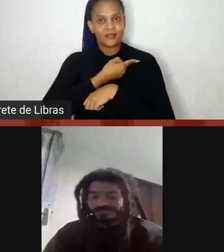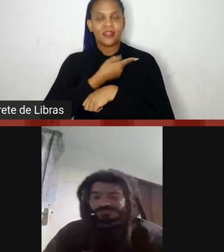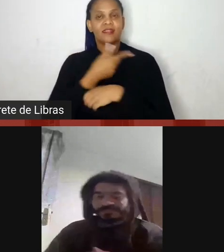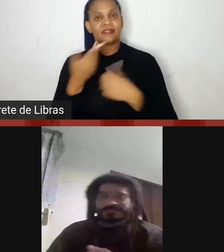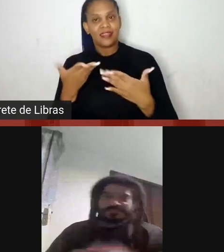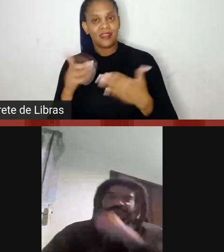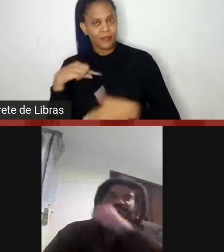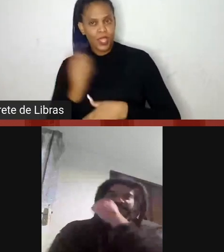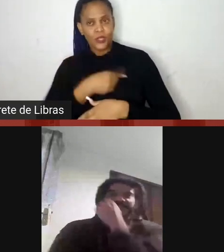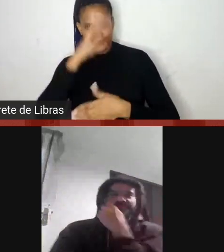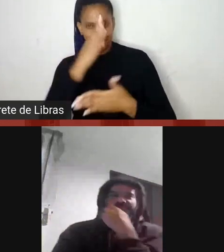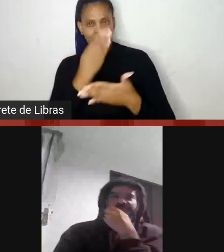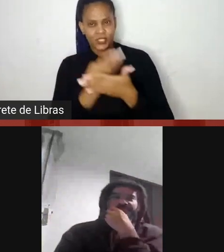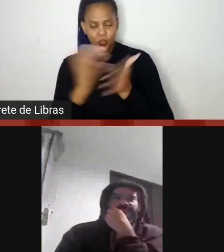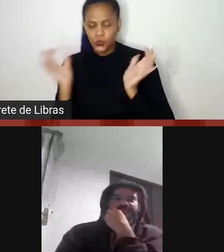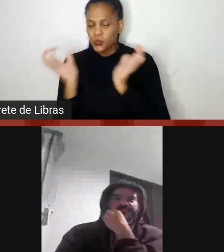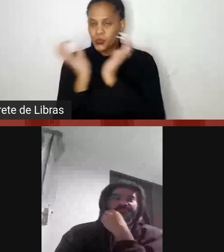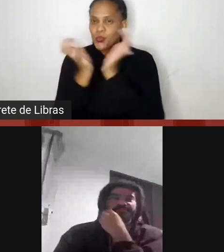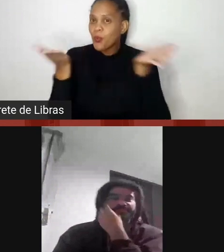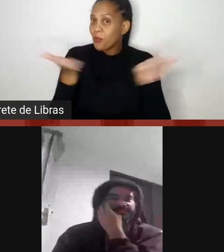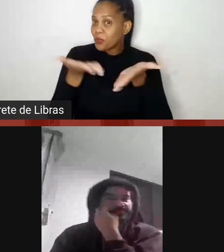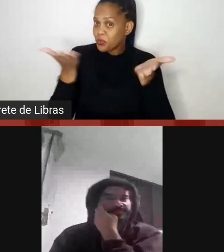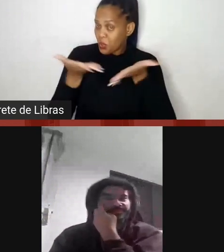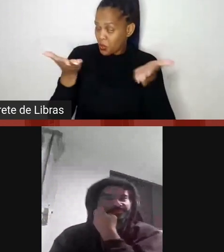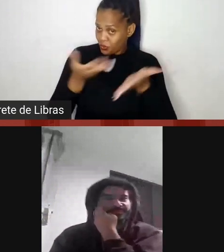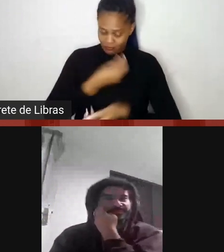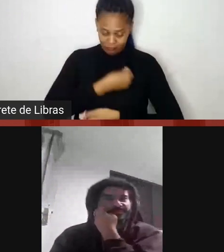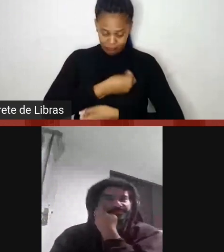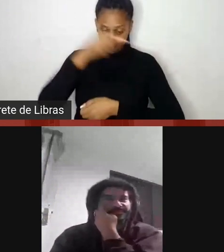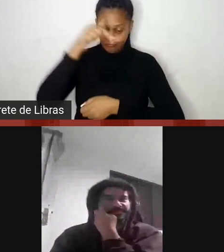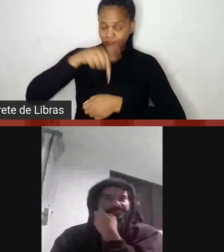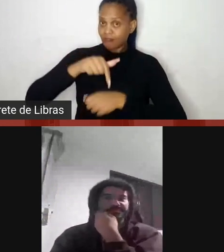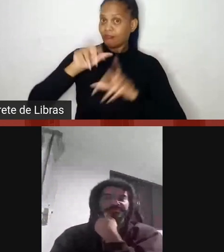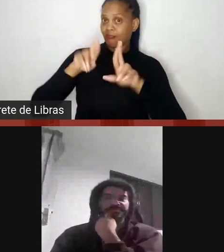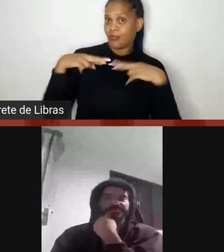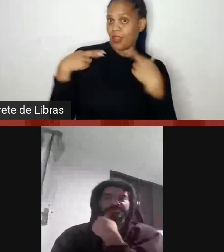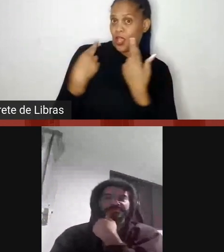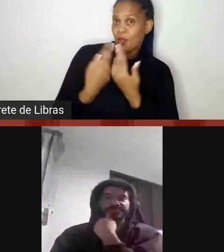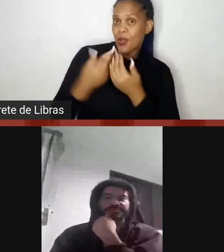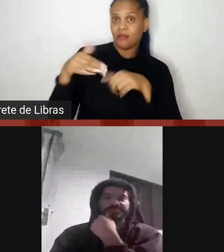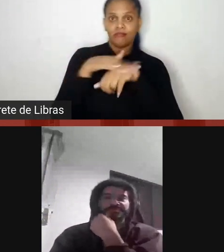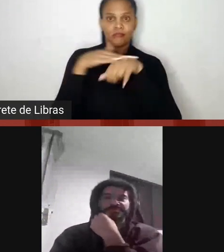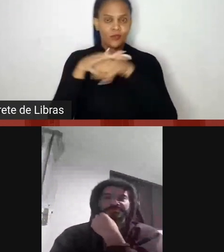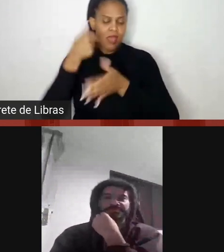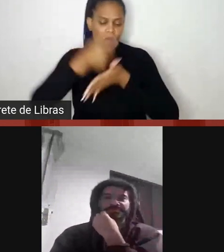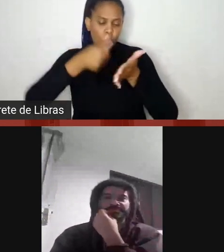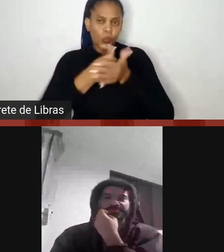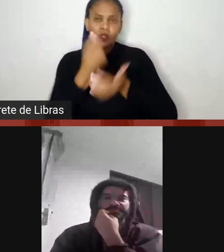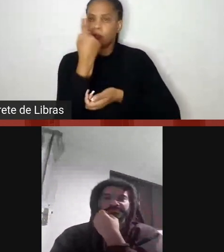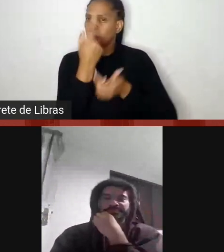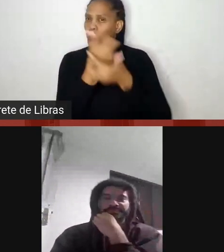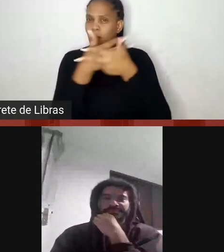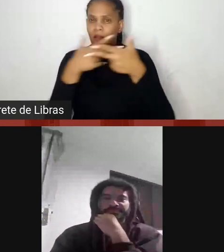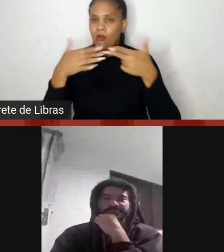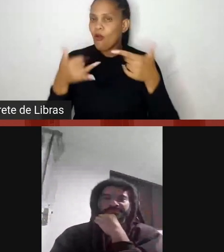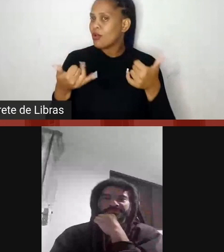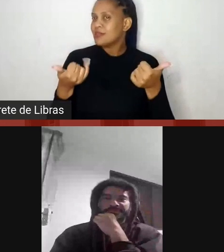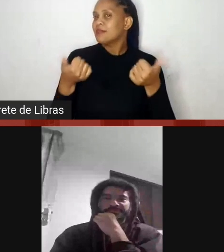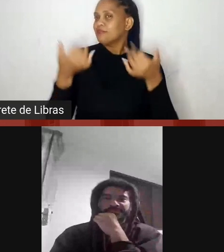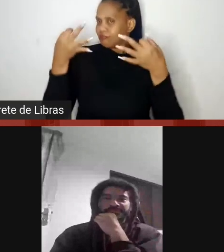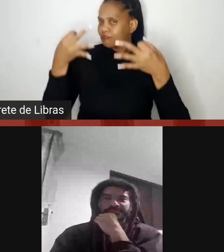acredito que esse grupo que hoje está aqui nessa mesa, luta por uma coisa em comum, luta por uma coisa de